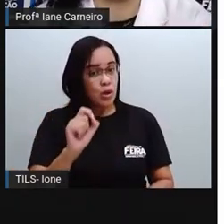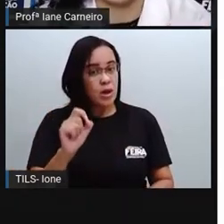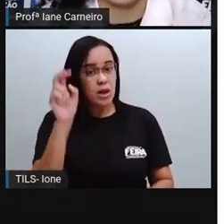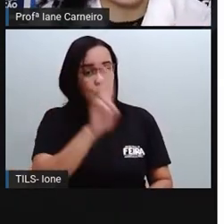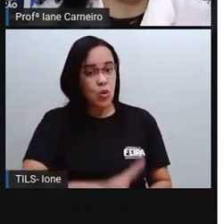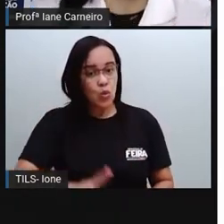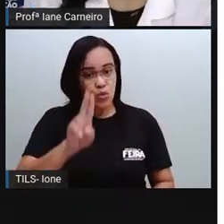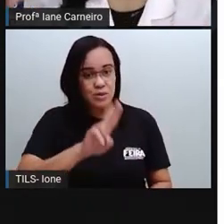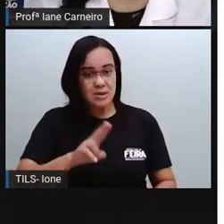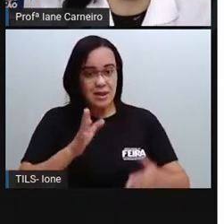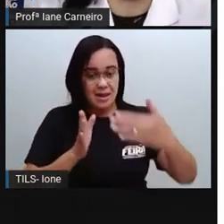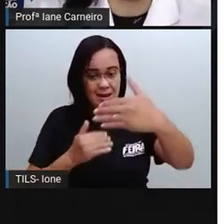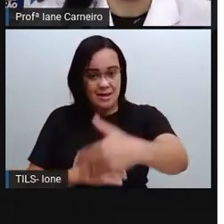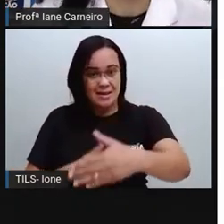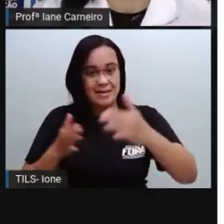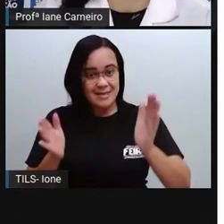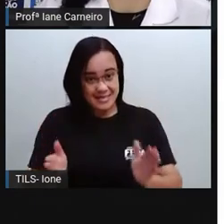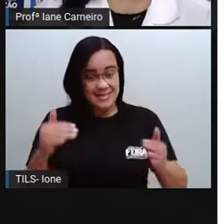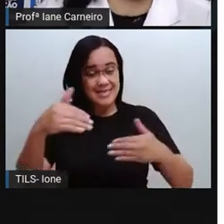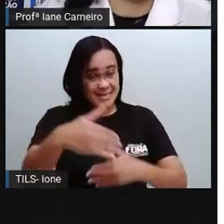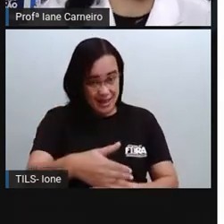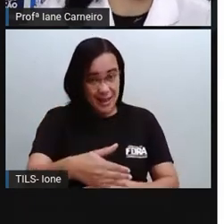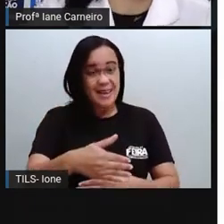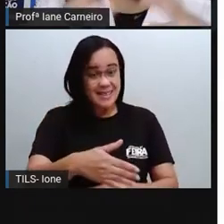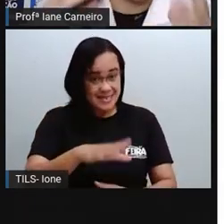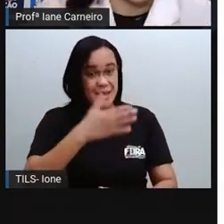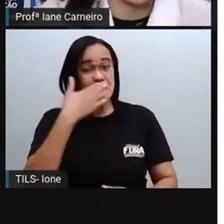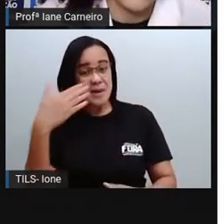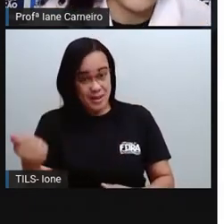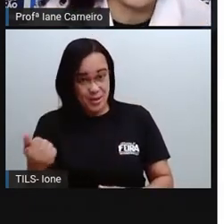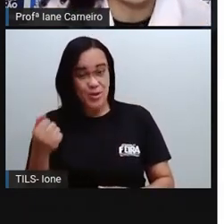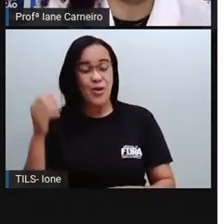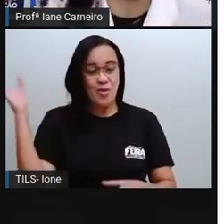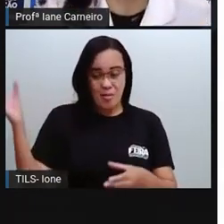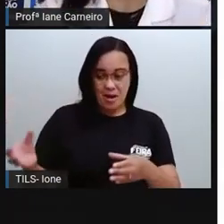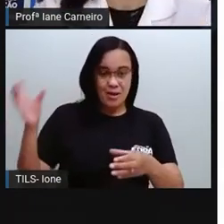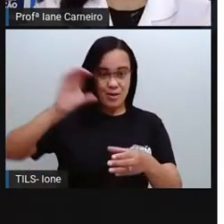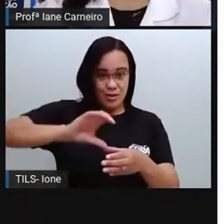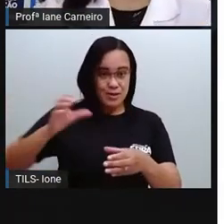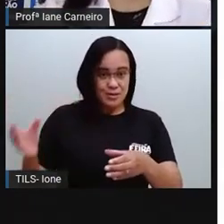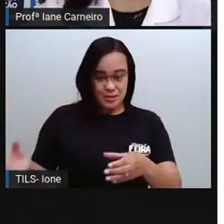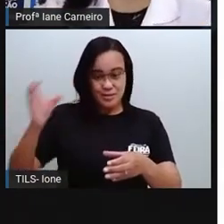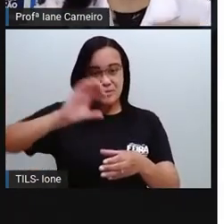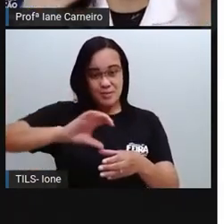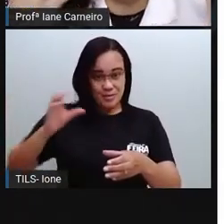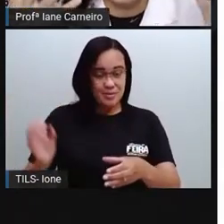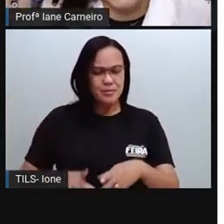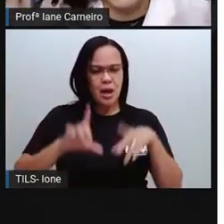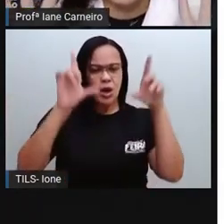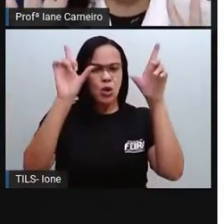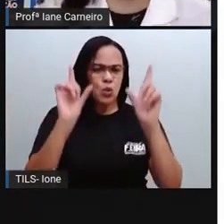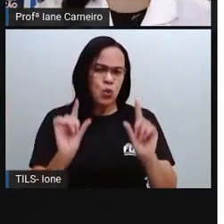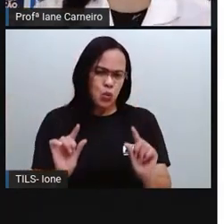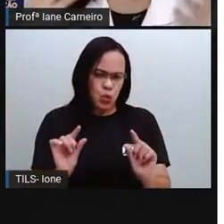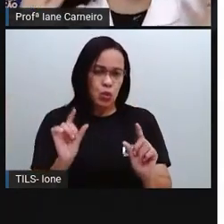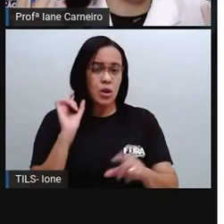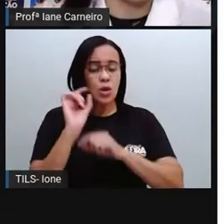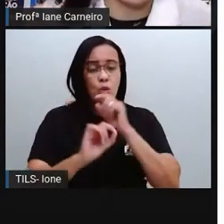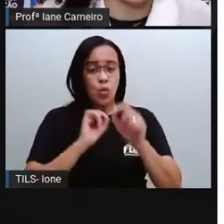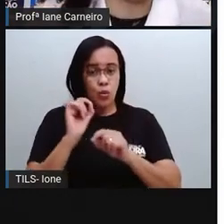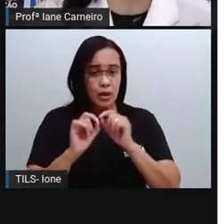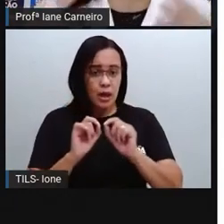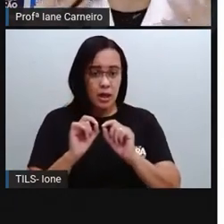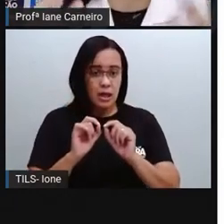no supermercado, caixinhas de papelão no supermercado para a gente colocar as contas dentro para diminuir o número de